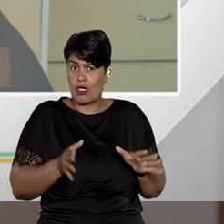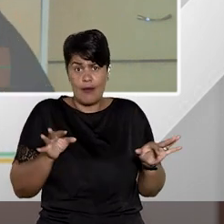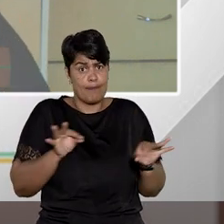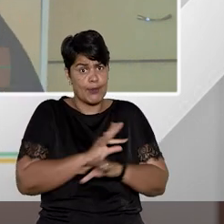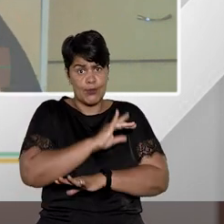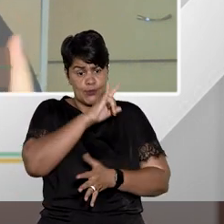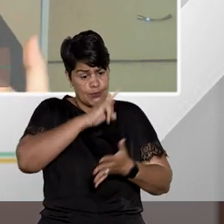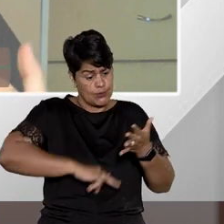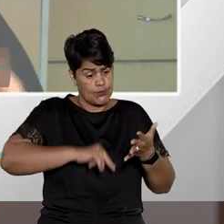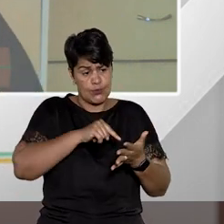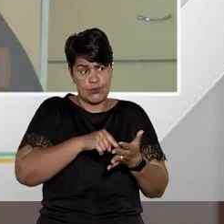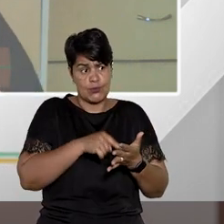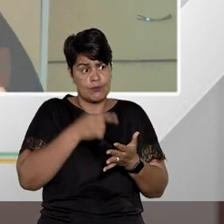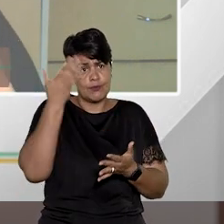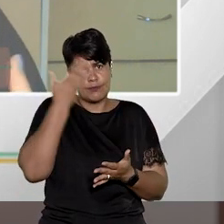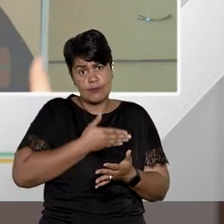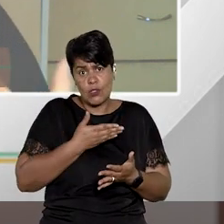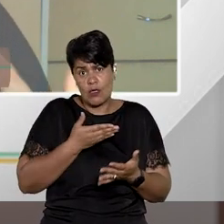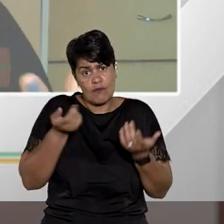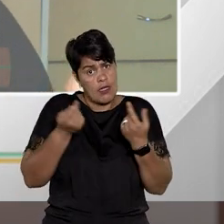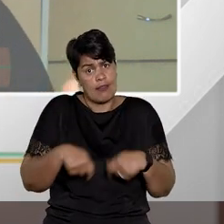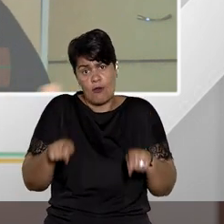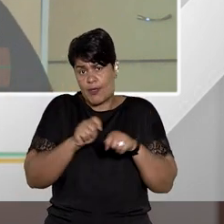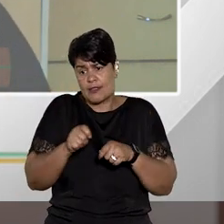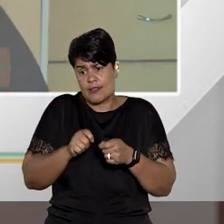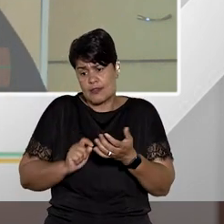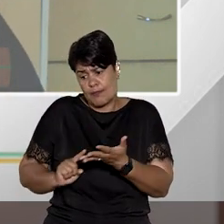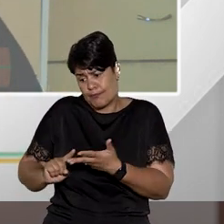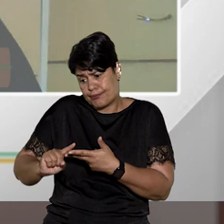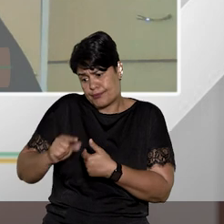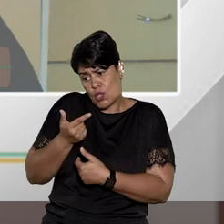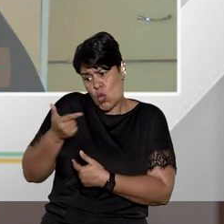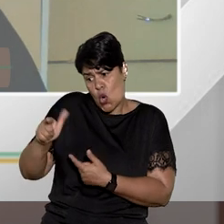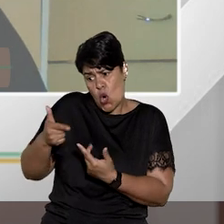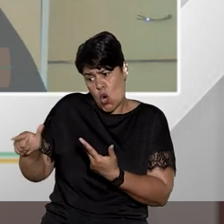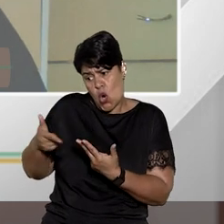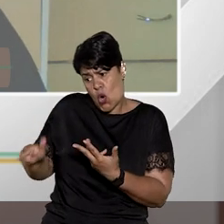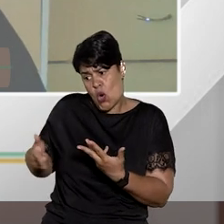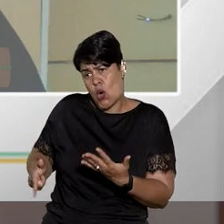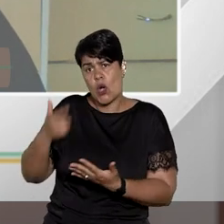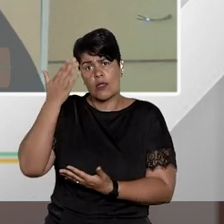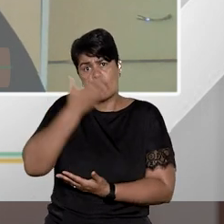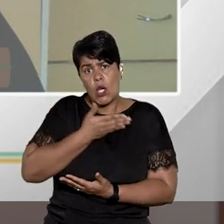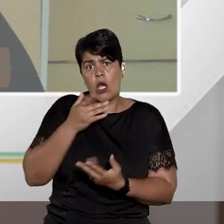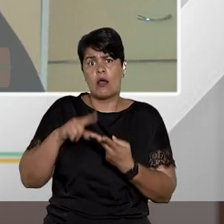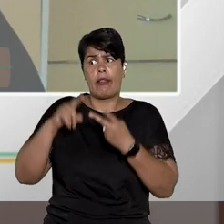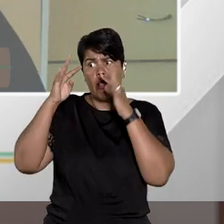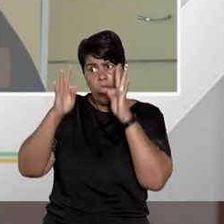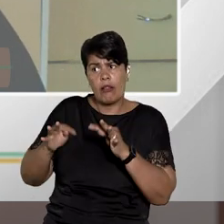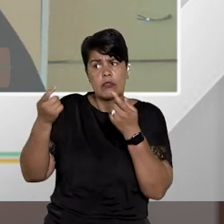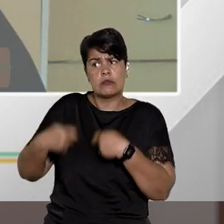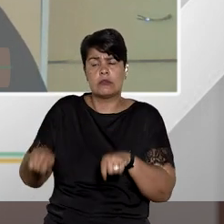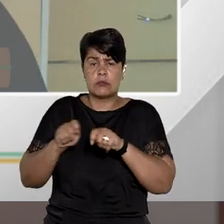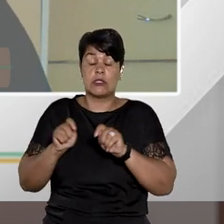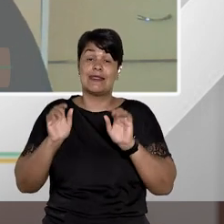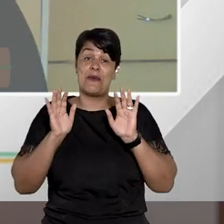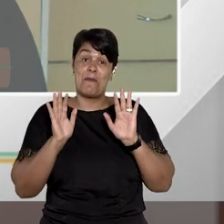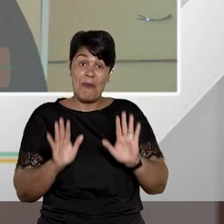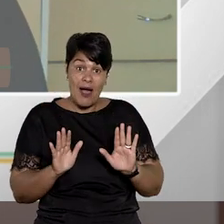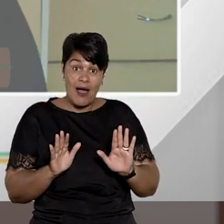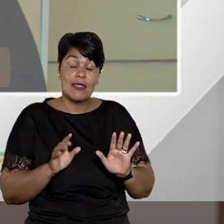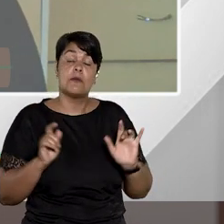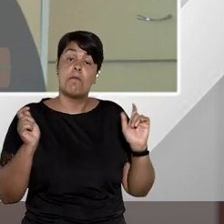devidamente documentado, que não precisa, né? De dilação probatória, que eu não vou ter que ouvir testemunhas, etc. mas apesar disso daí,